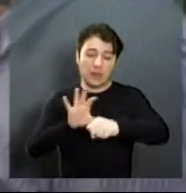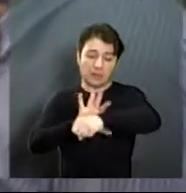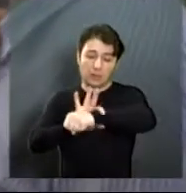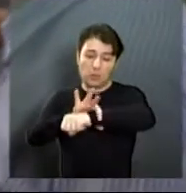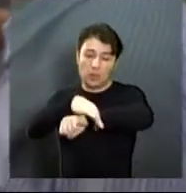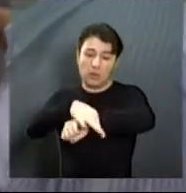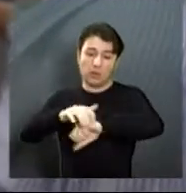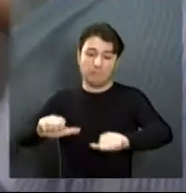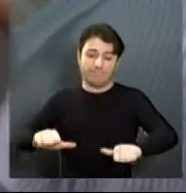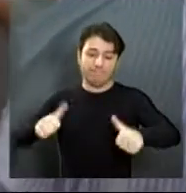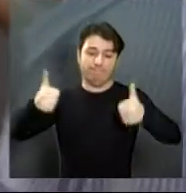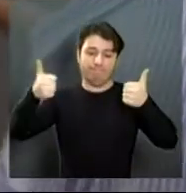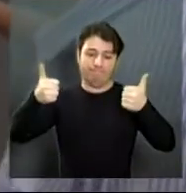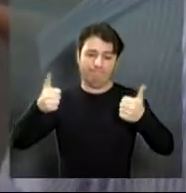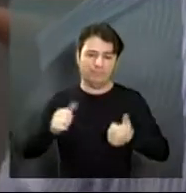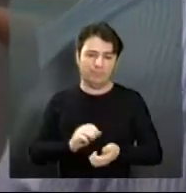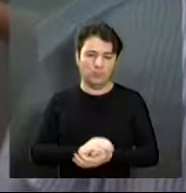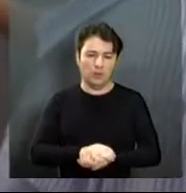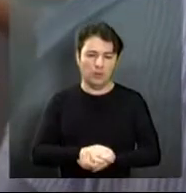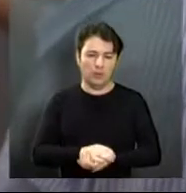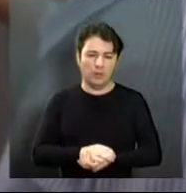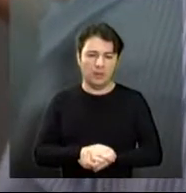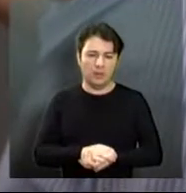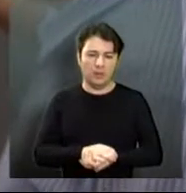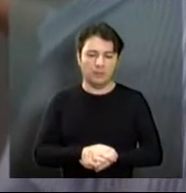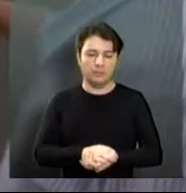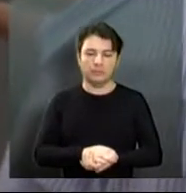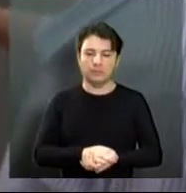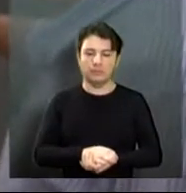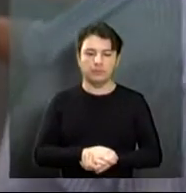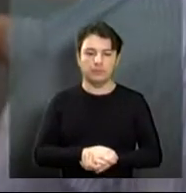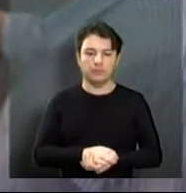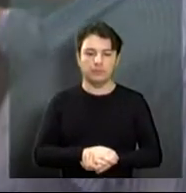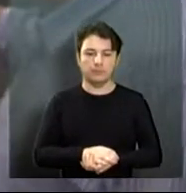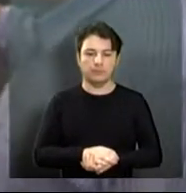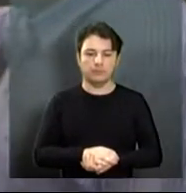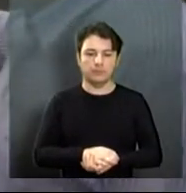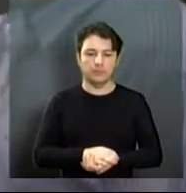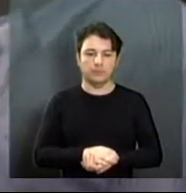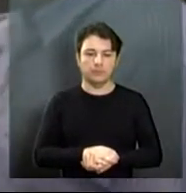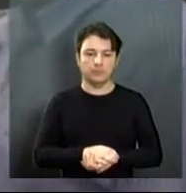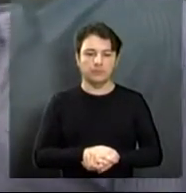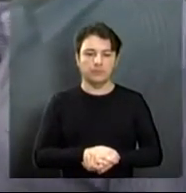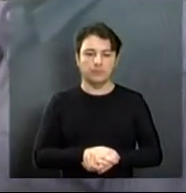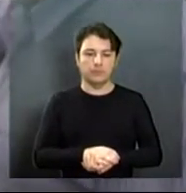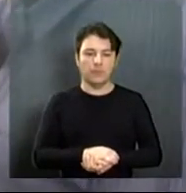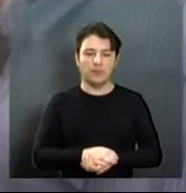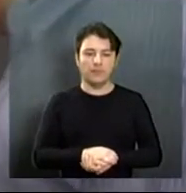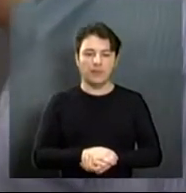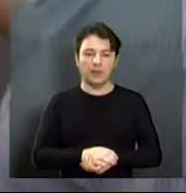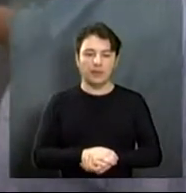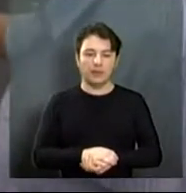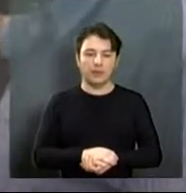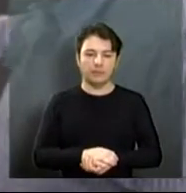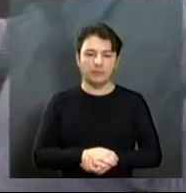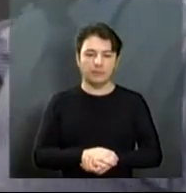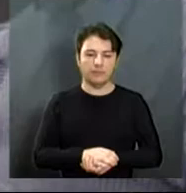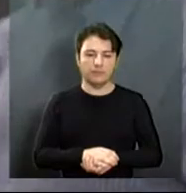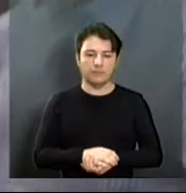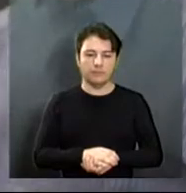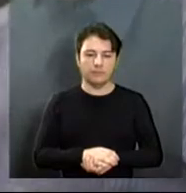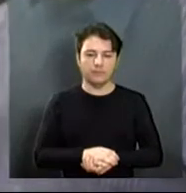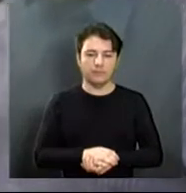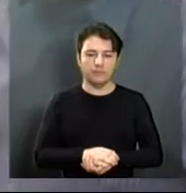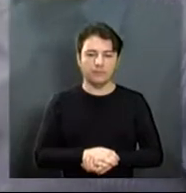isso aqui tem um... Nós fizemos um estudo bastante aturado em relação a isso e a solução é uma solução boa, uma